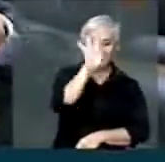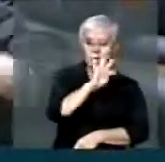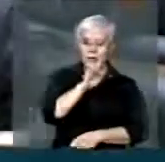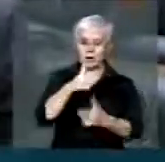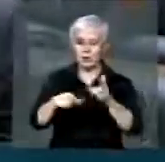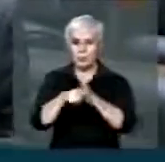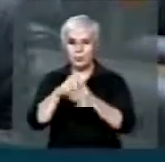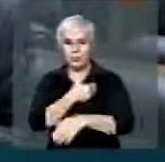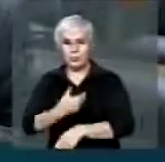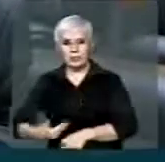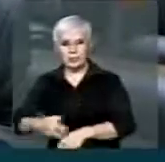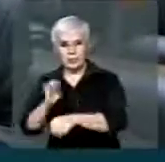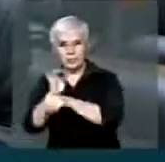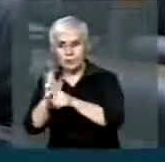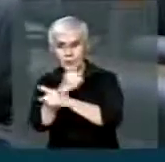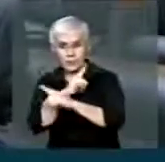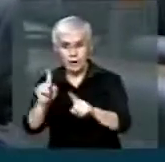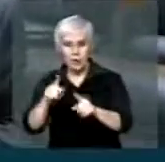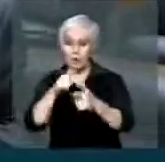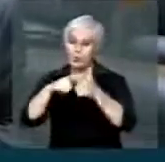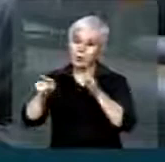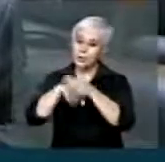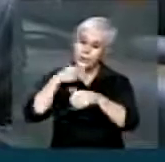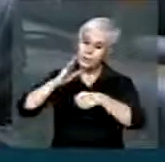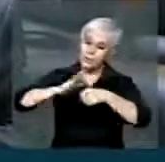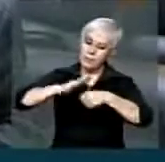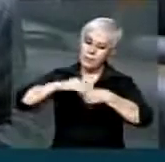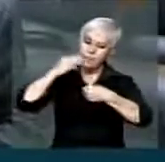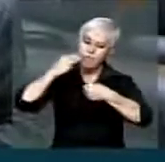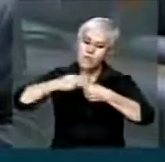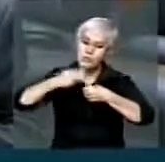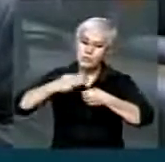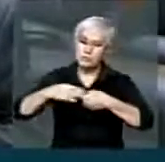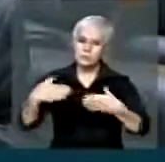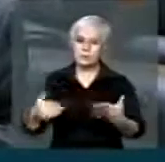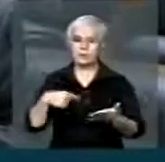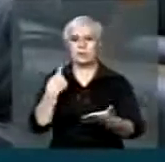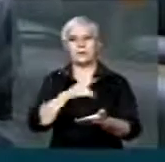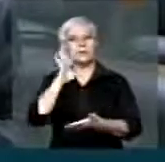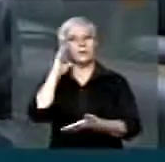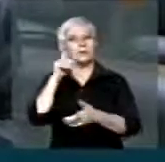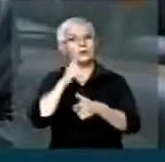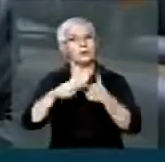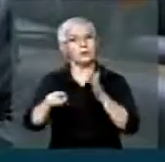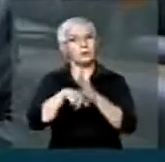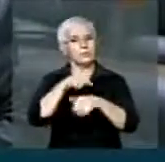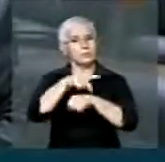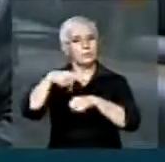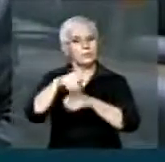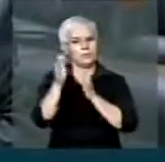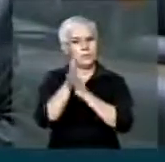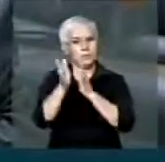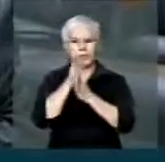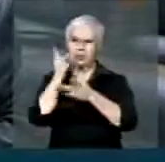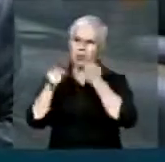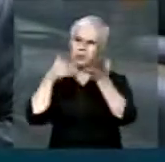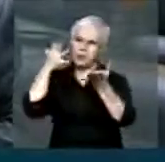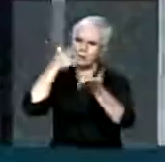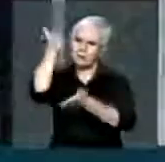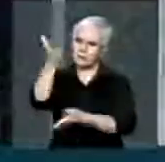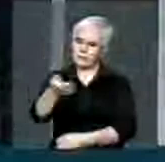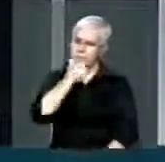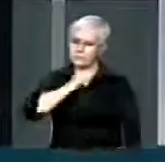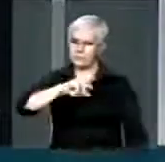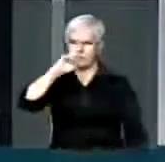etc, etc, etc e por isso, nós fortalecendo os municípios, nós estamos resolvendo o problema da nação parabéns pelo pronunciamento de vossa excelência